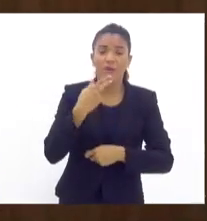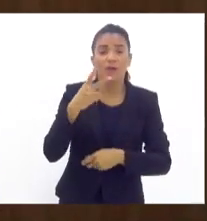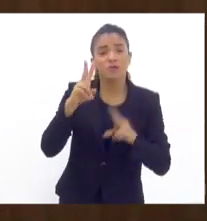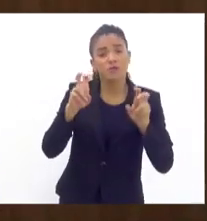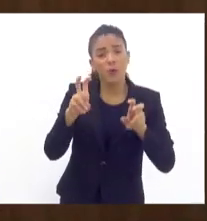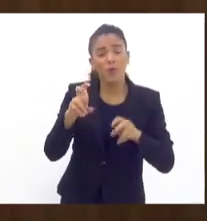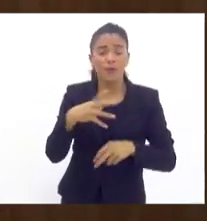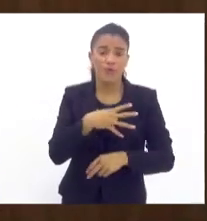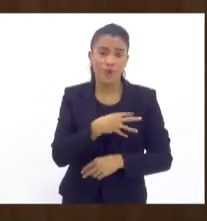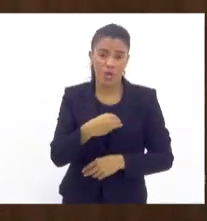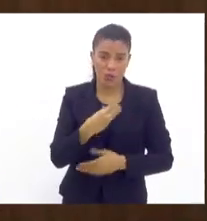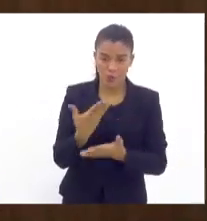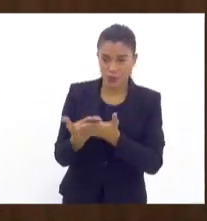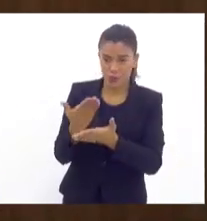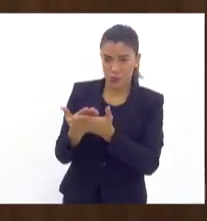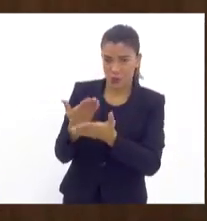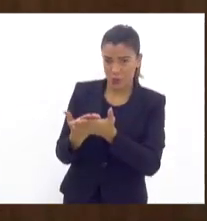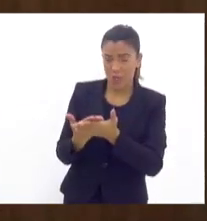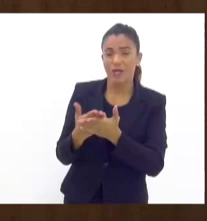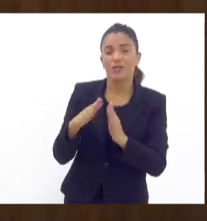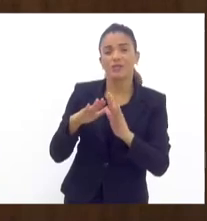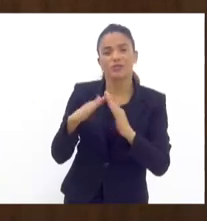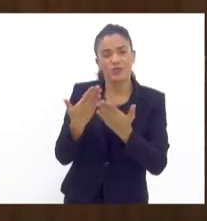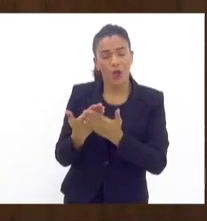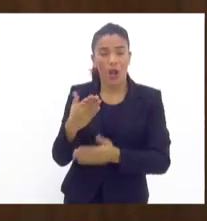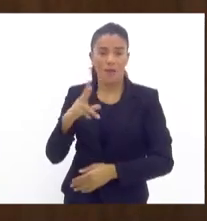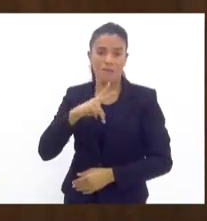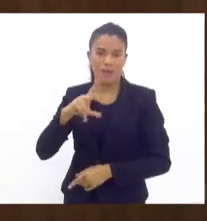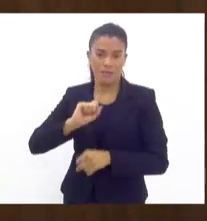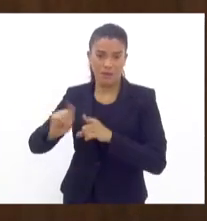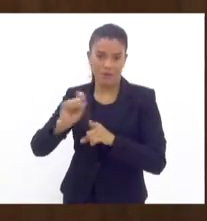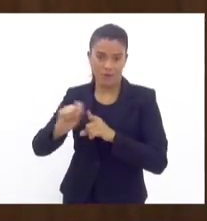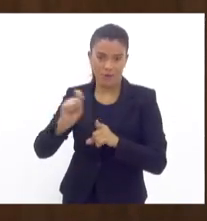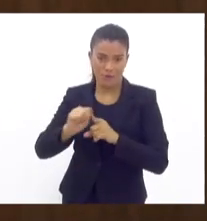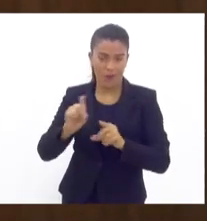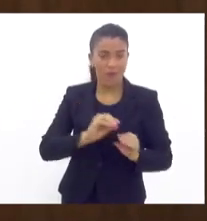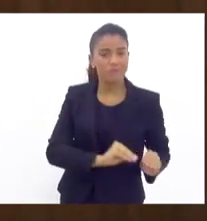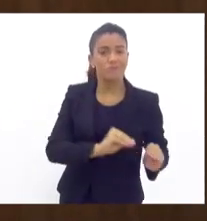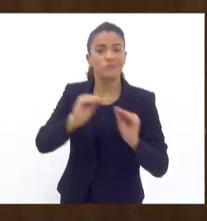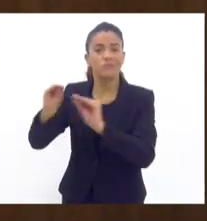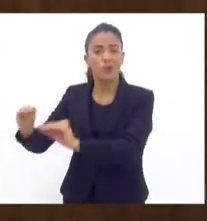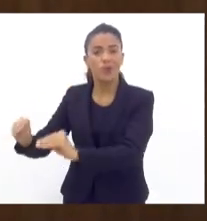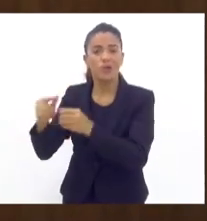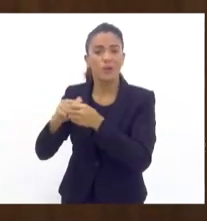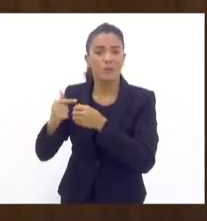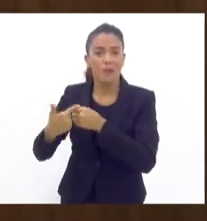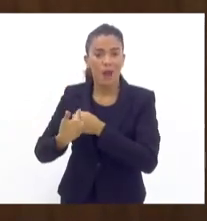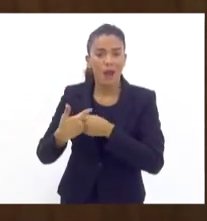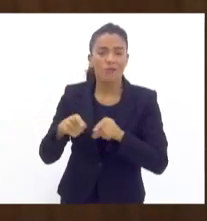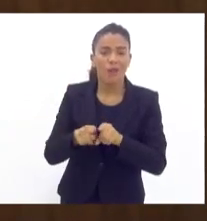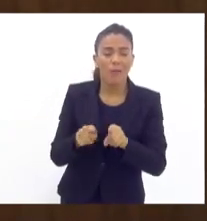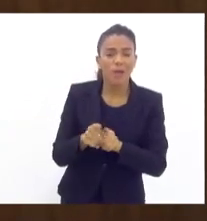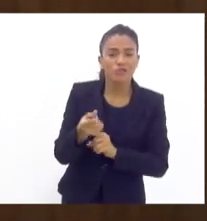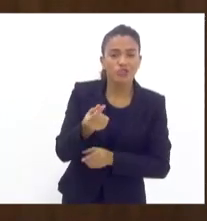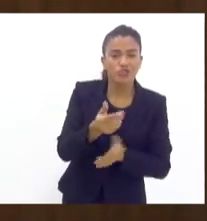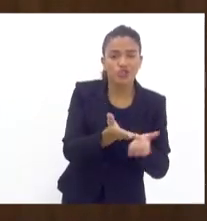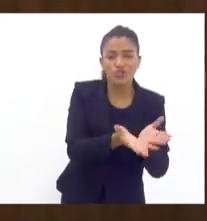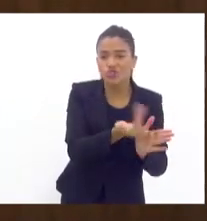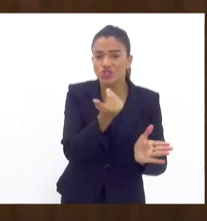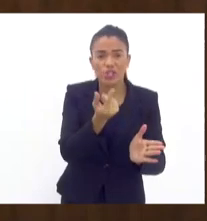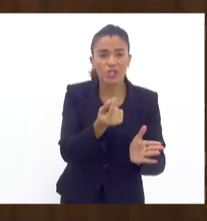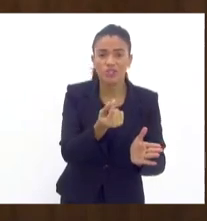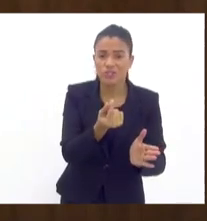particular, se muda do bairro, com isso leva o dinheiro do mercado, o dinheiro do shopping, tira o